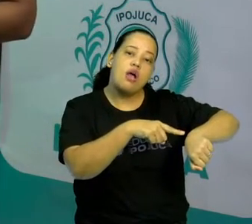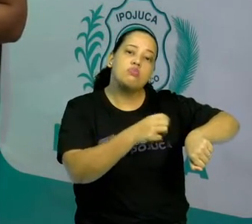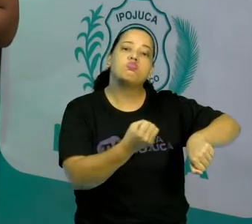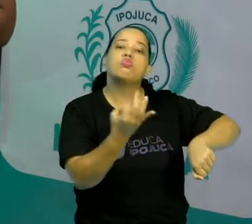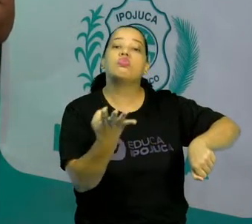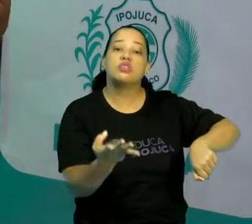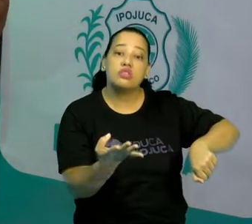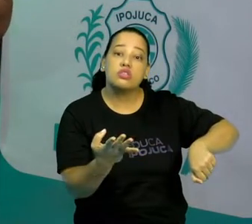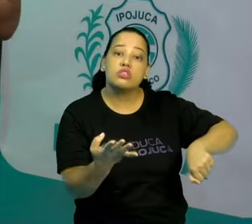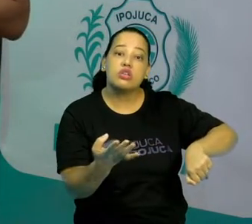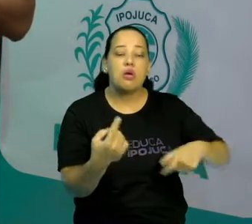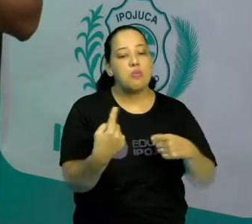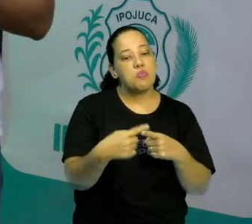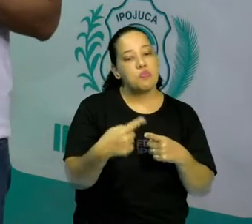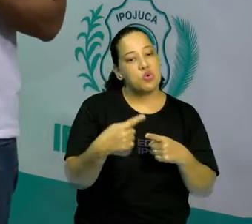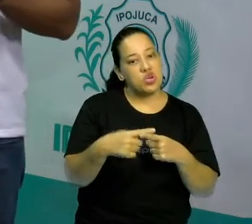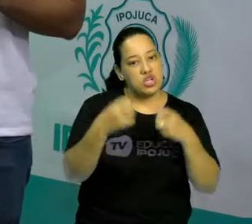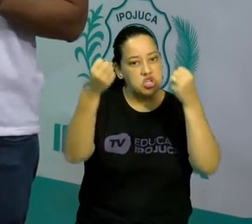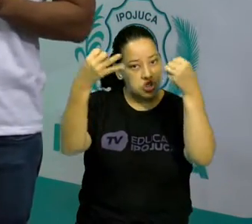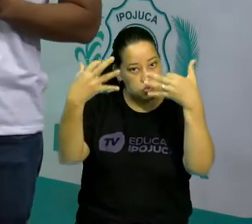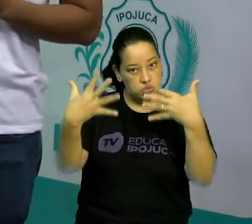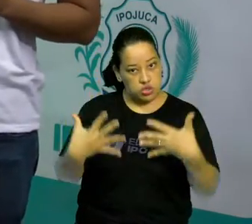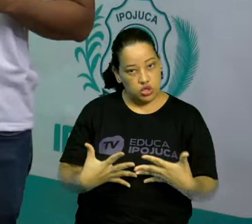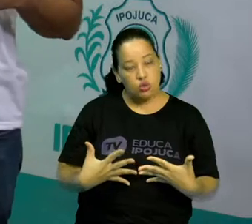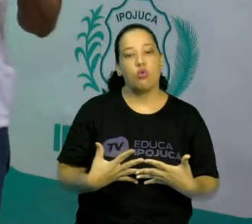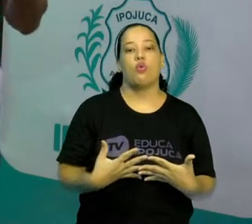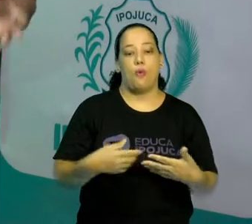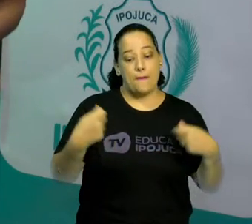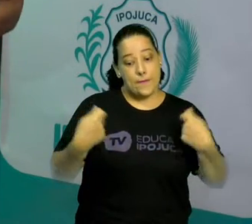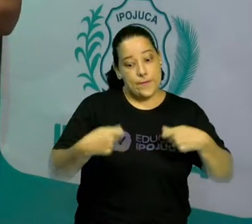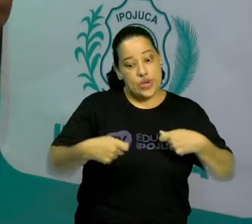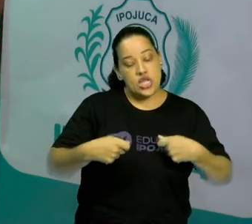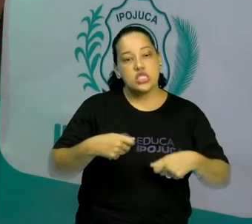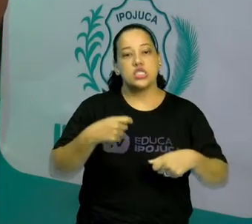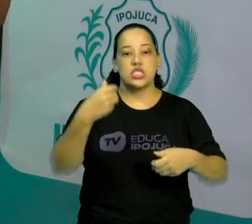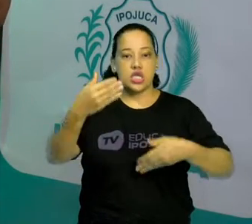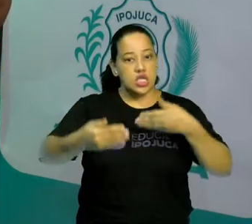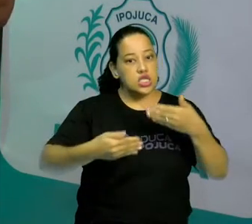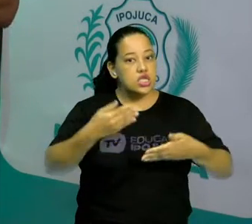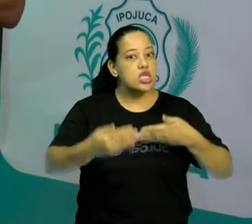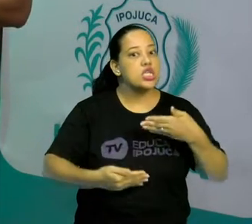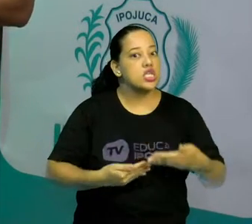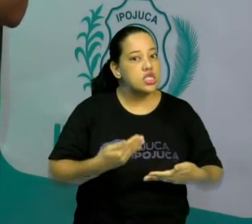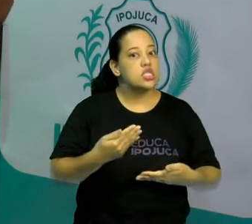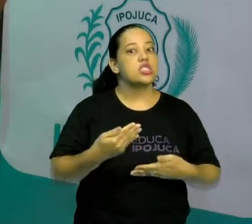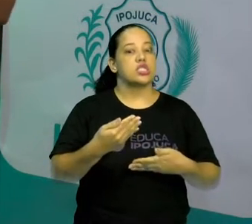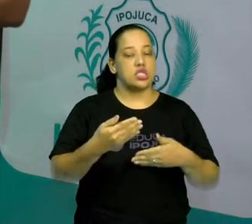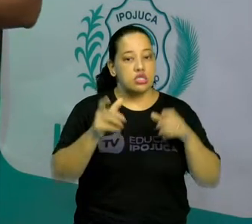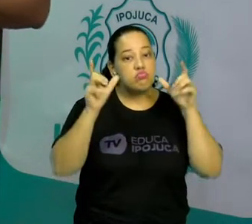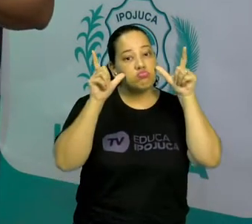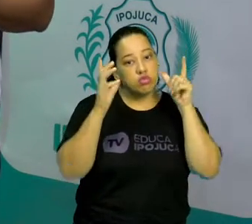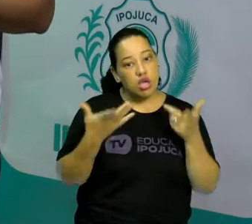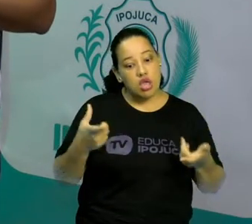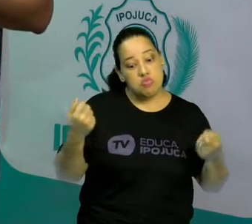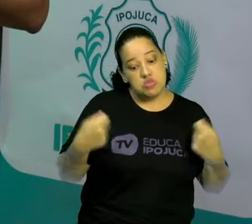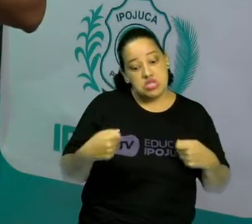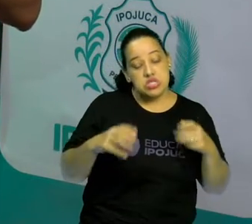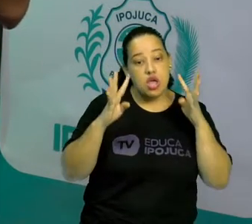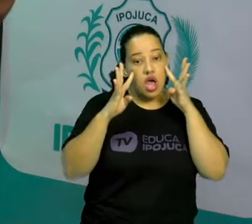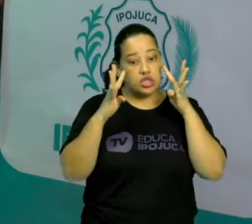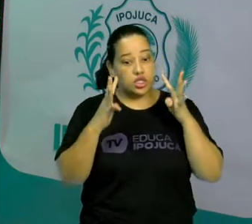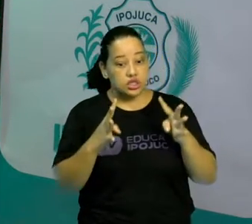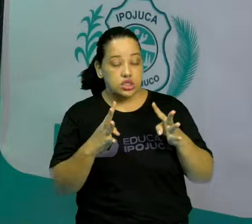sobre a importância dos cuidados com o tempo que a gente dedica, que a gente